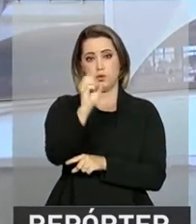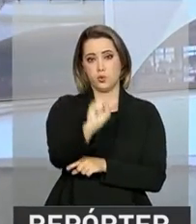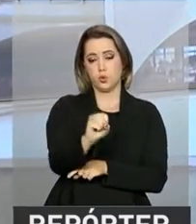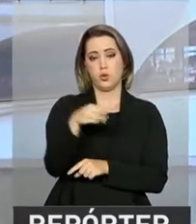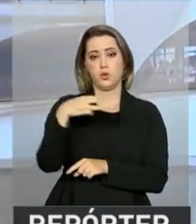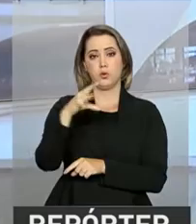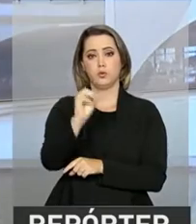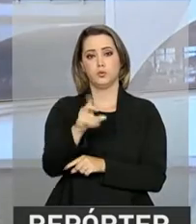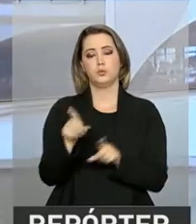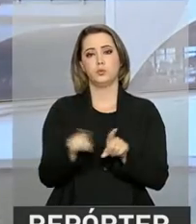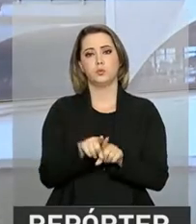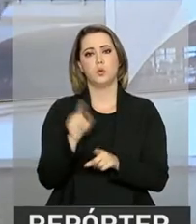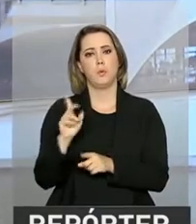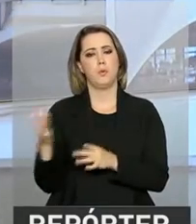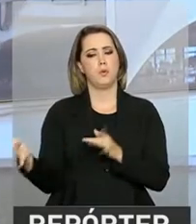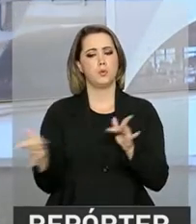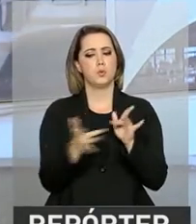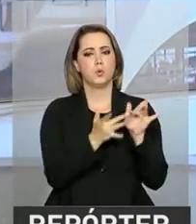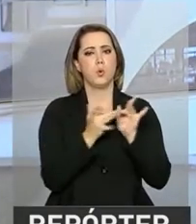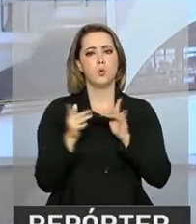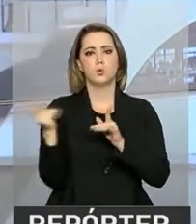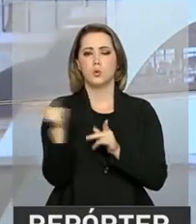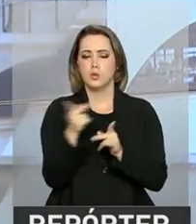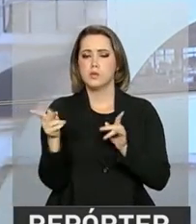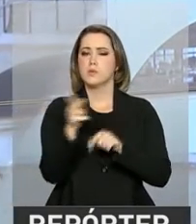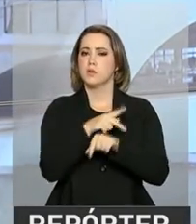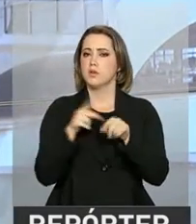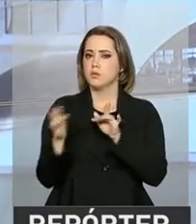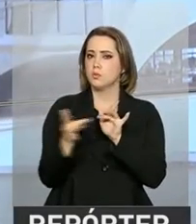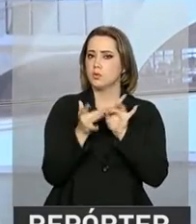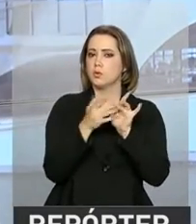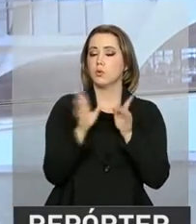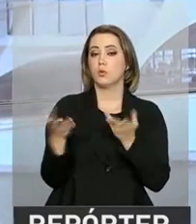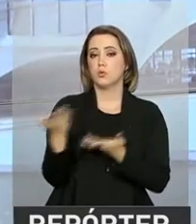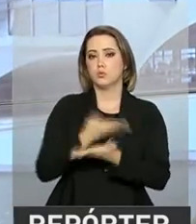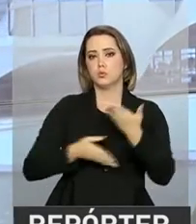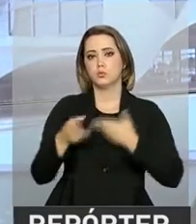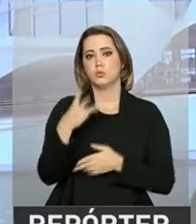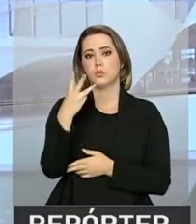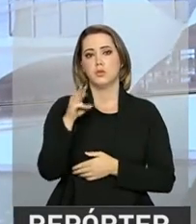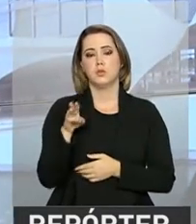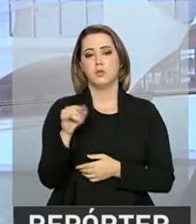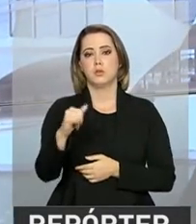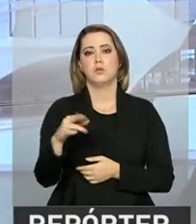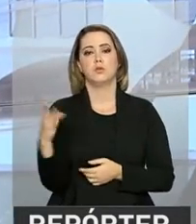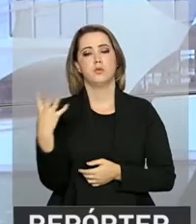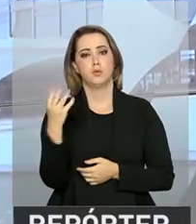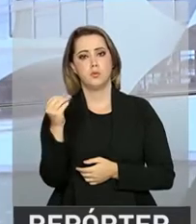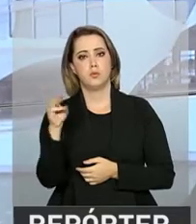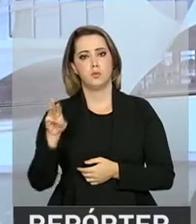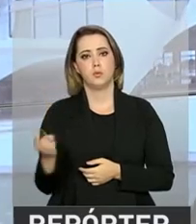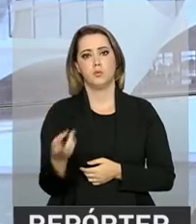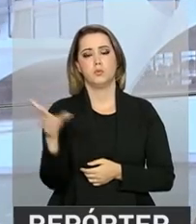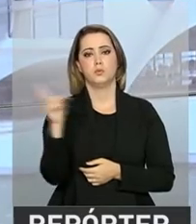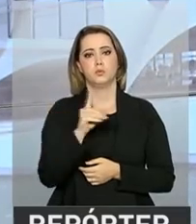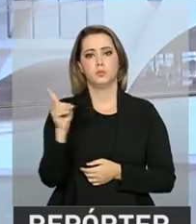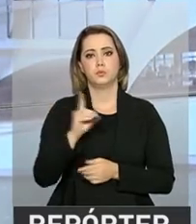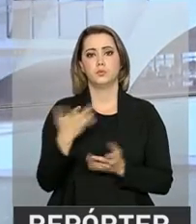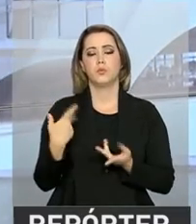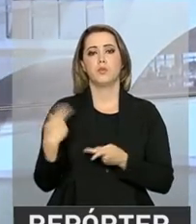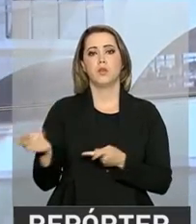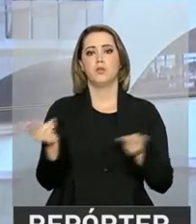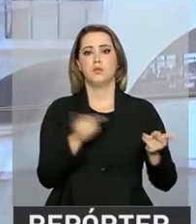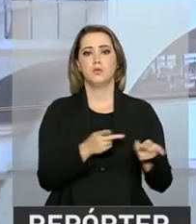2016, o intercâmbio entre os dois países alcançou 3 bilhões e 400 milhões de dólares. Durante a